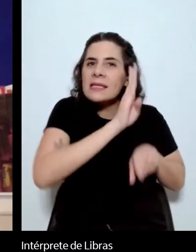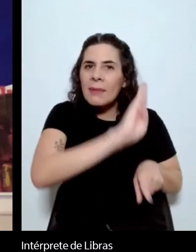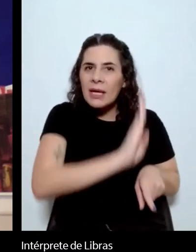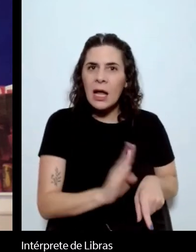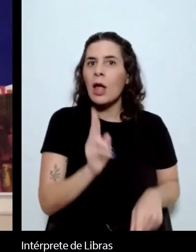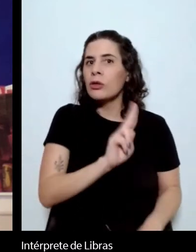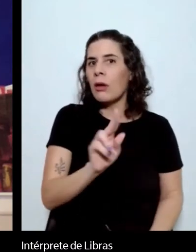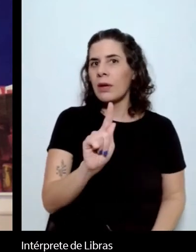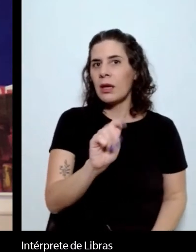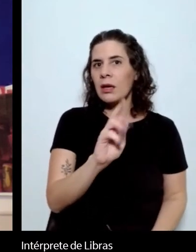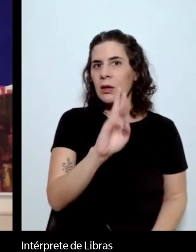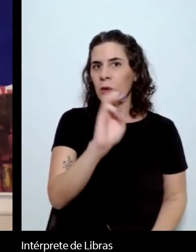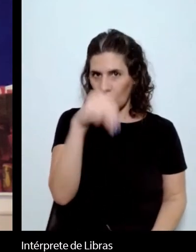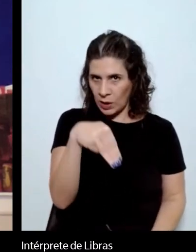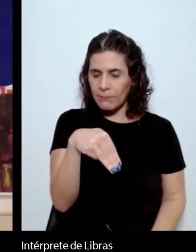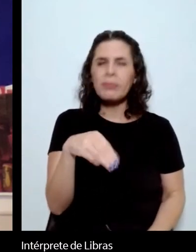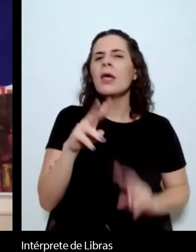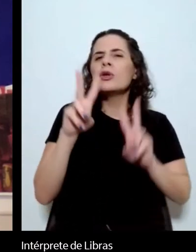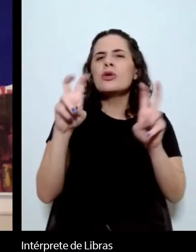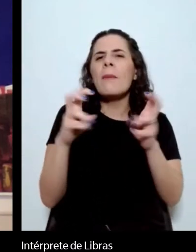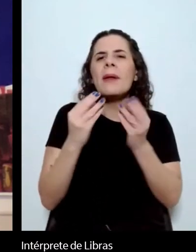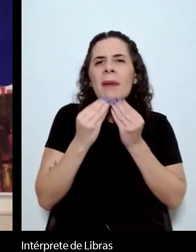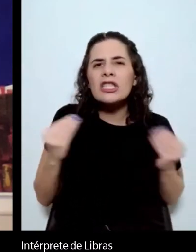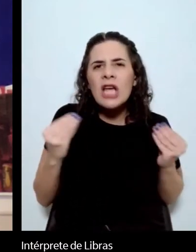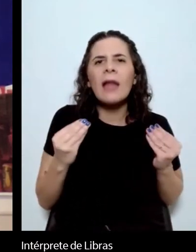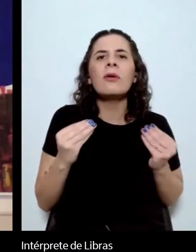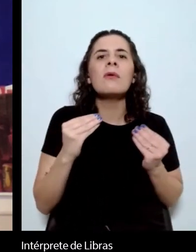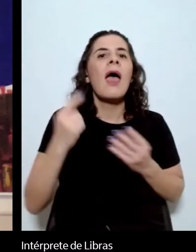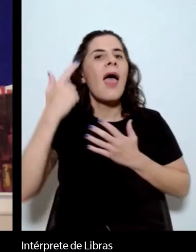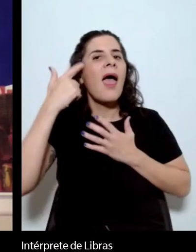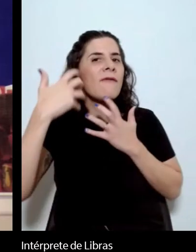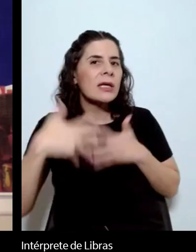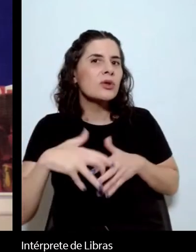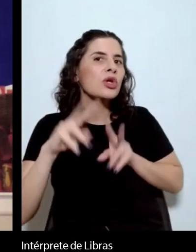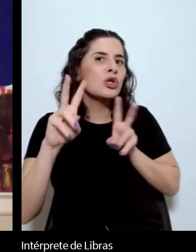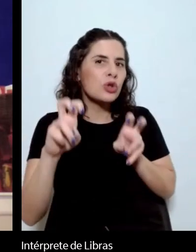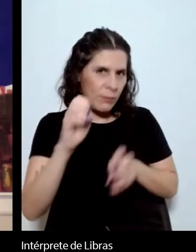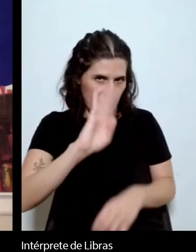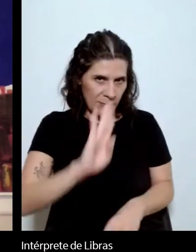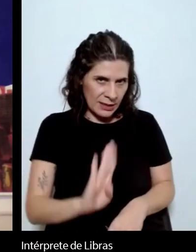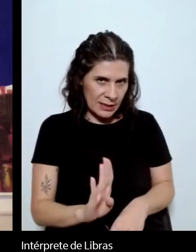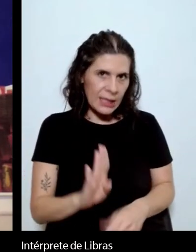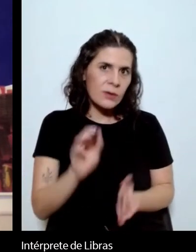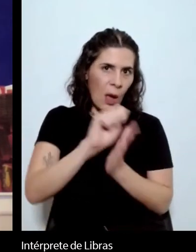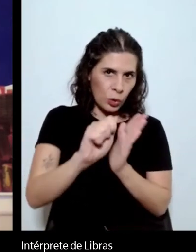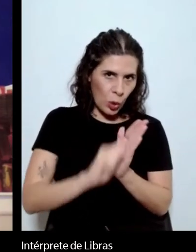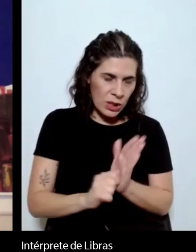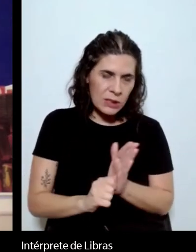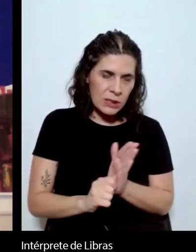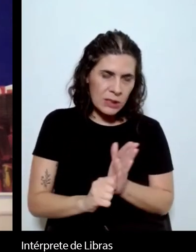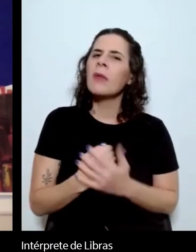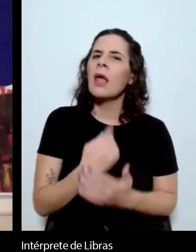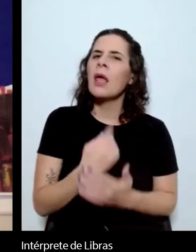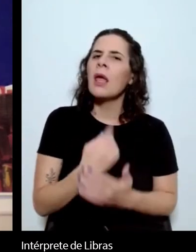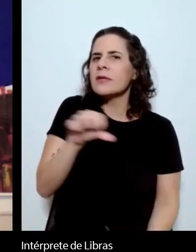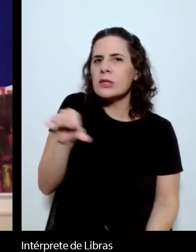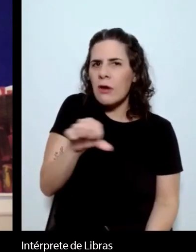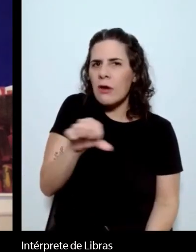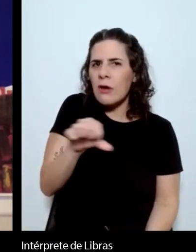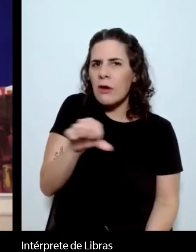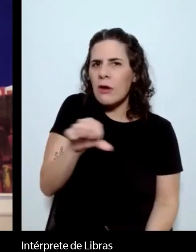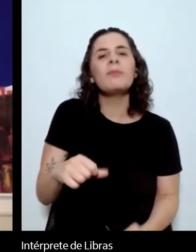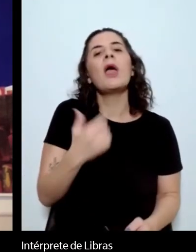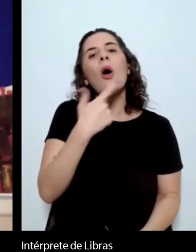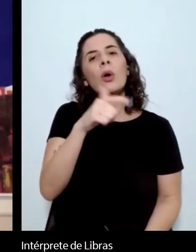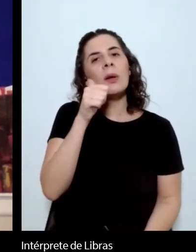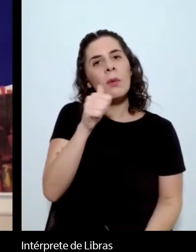chamado Machado de Assis Reflections on Brazilian Writers, saiu em 99. Temos da própria Ana Cláudia Suriani,